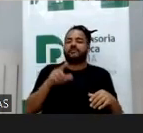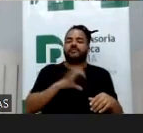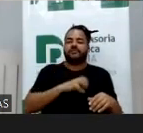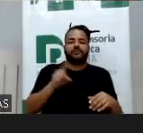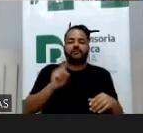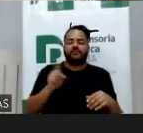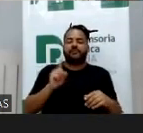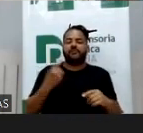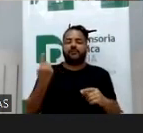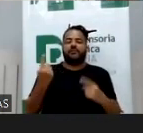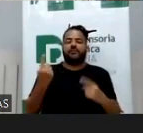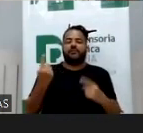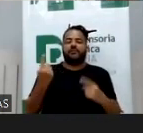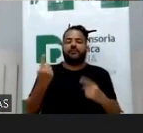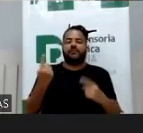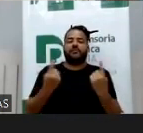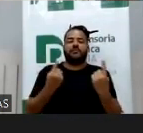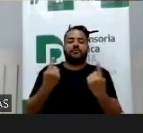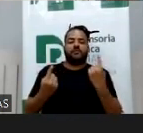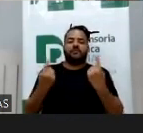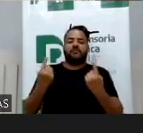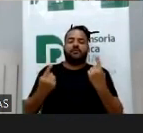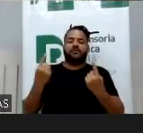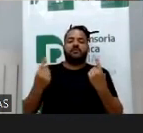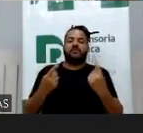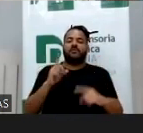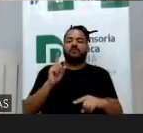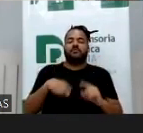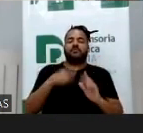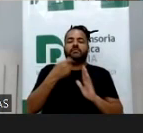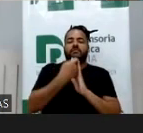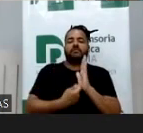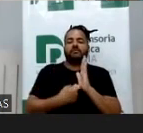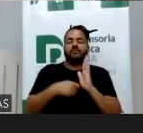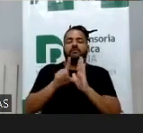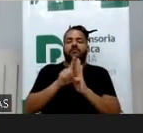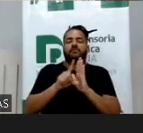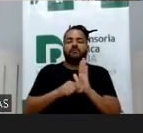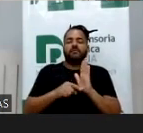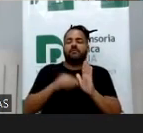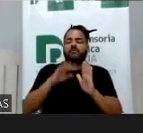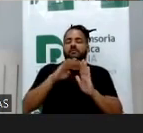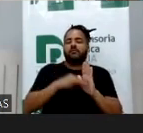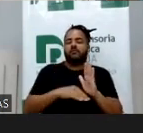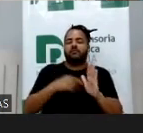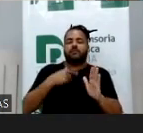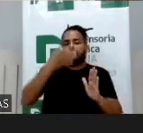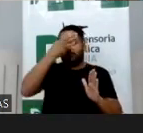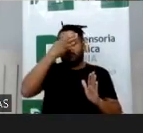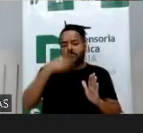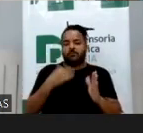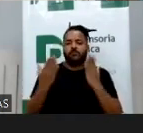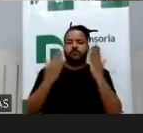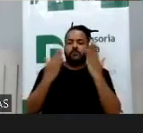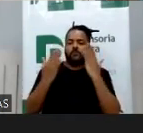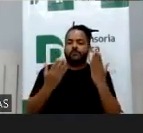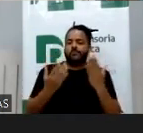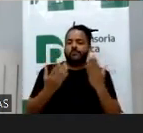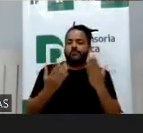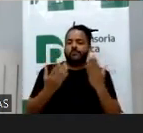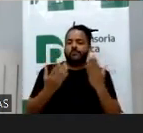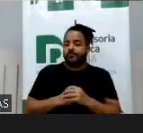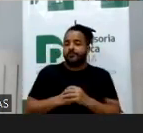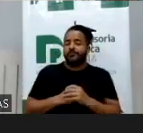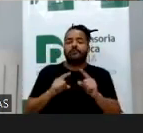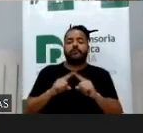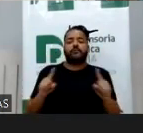tem que ser um ou outro, é um movimento pendular, já tem laudo dizendo isso, né, de assistente psicológico, enfim, mas quando